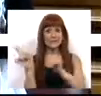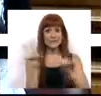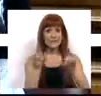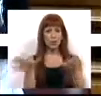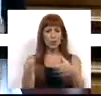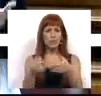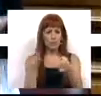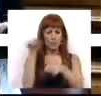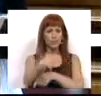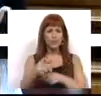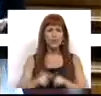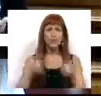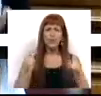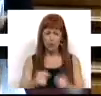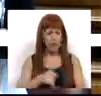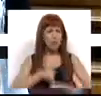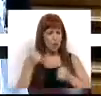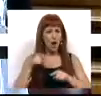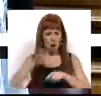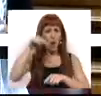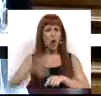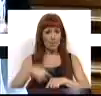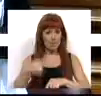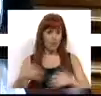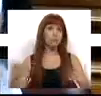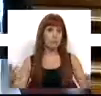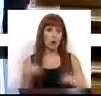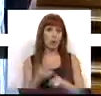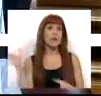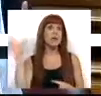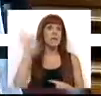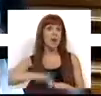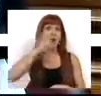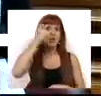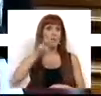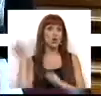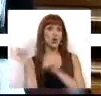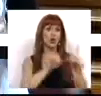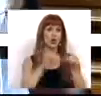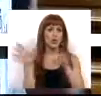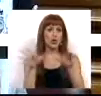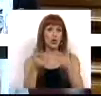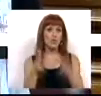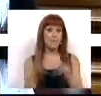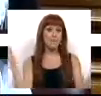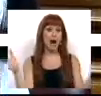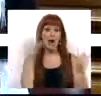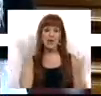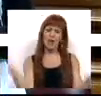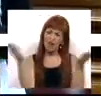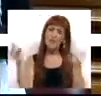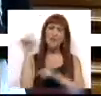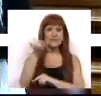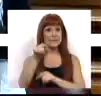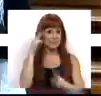transporte coletivo. Isto tem um ganho imediato, para já, porque há mais utentes nos transportes coletivos, há um maior incentivo